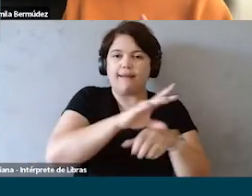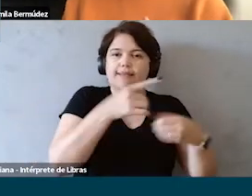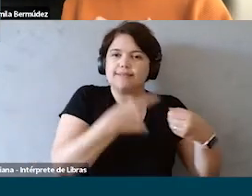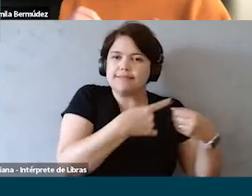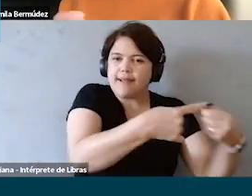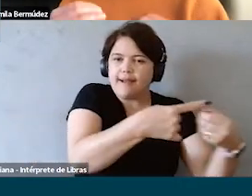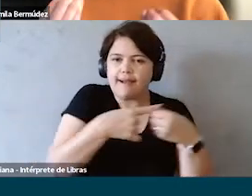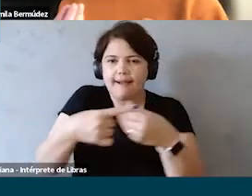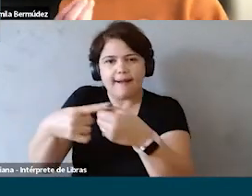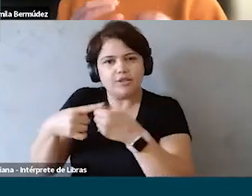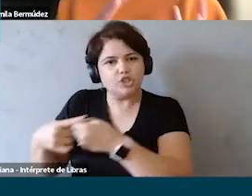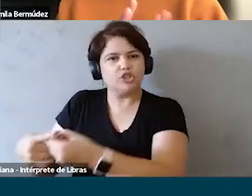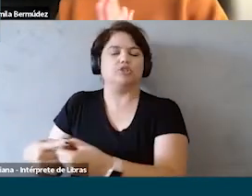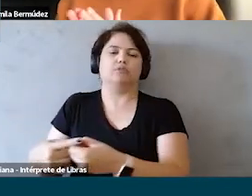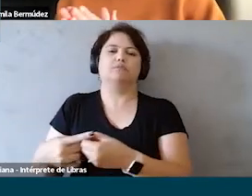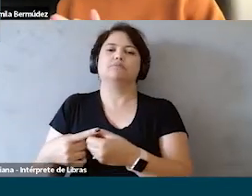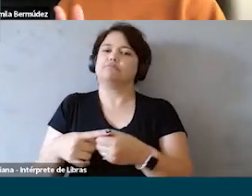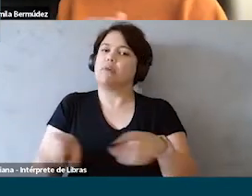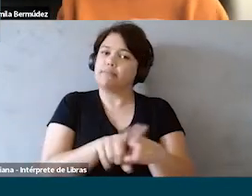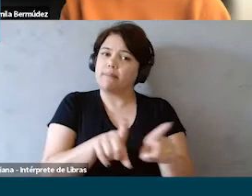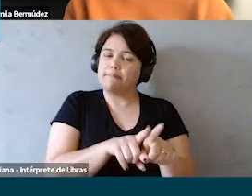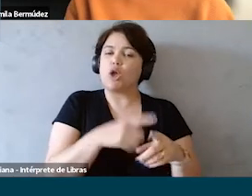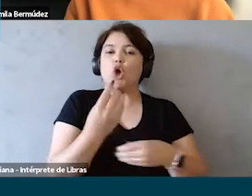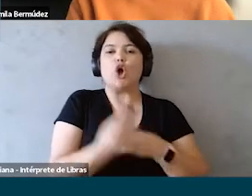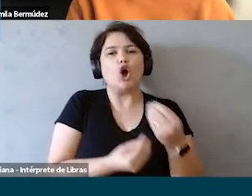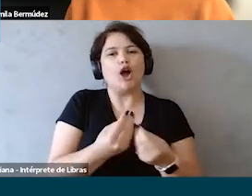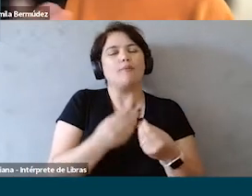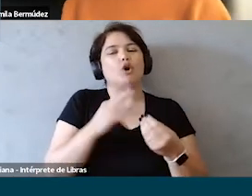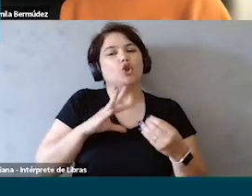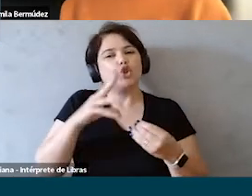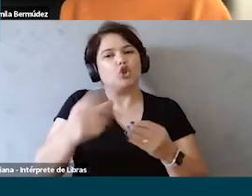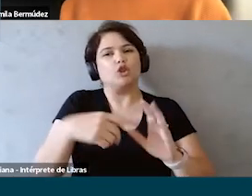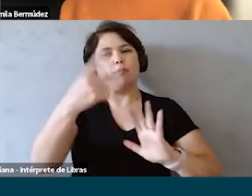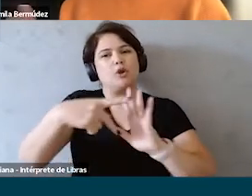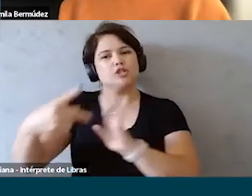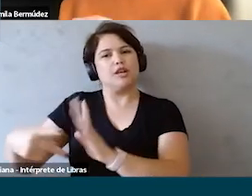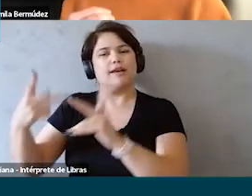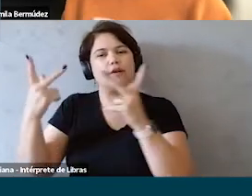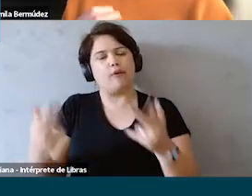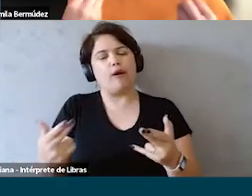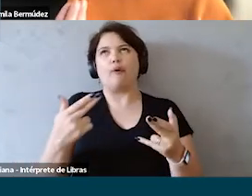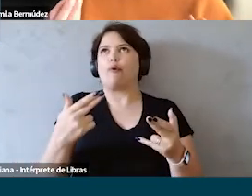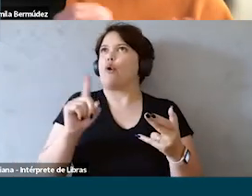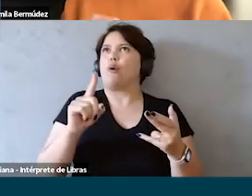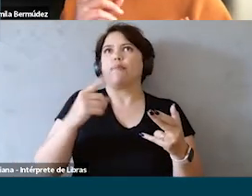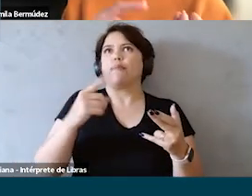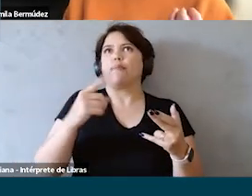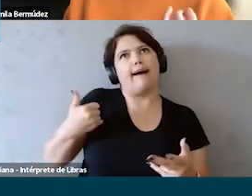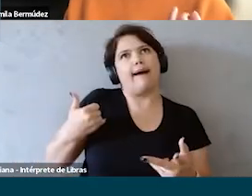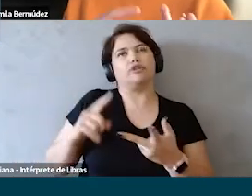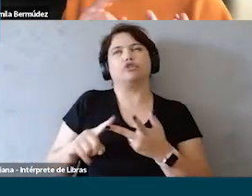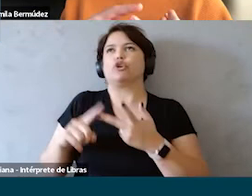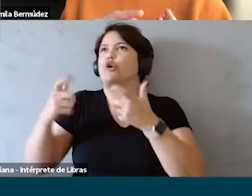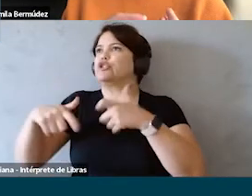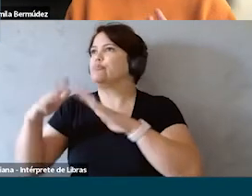província. E, também, cruzar com dados que a gente teve acesso ao longo de todo o projeto. Como, por exemplo, dados demográficos, de